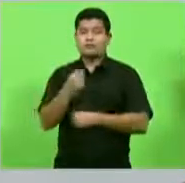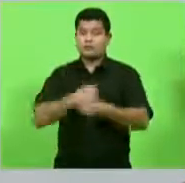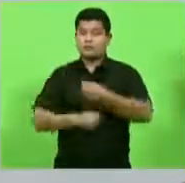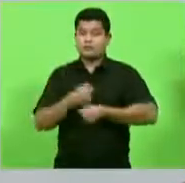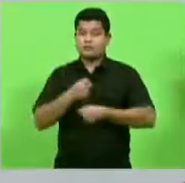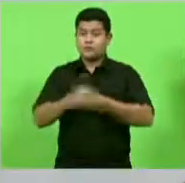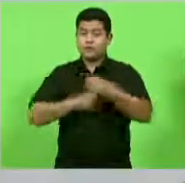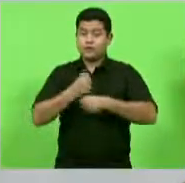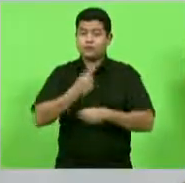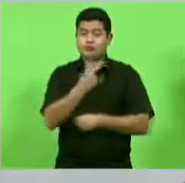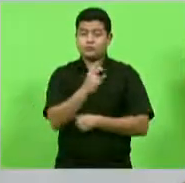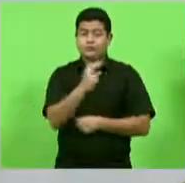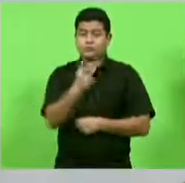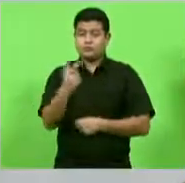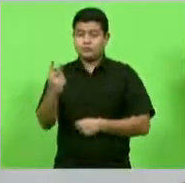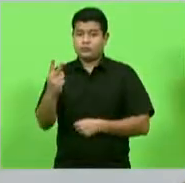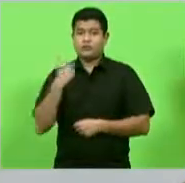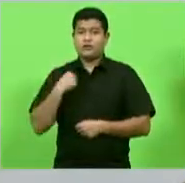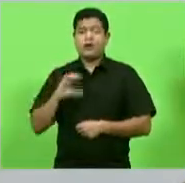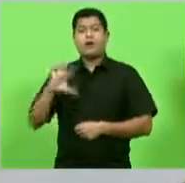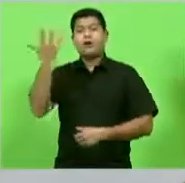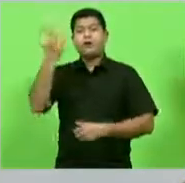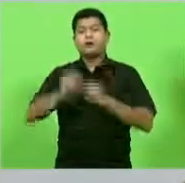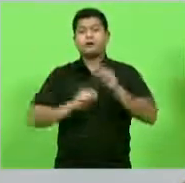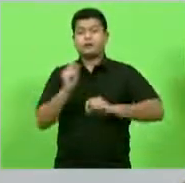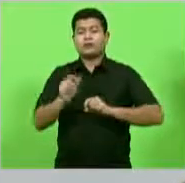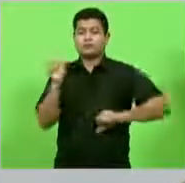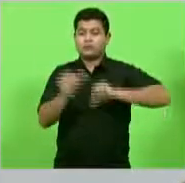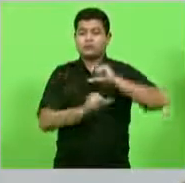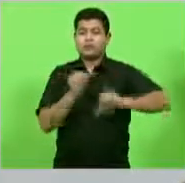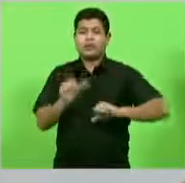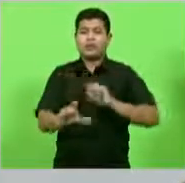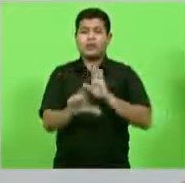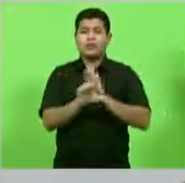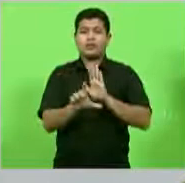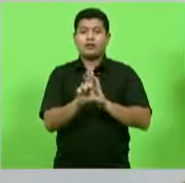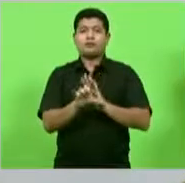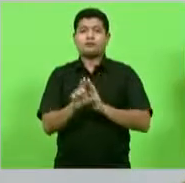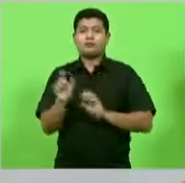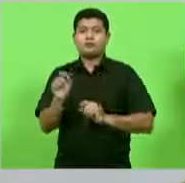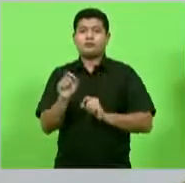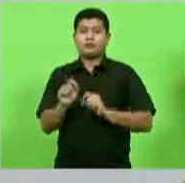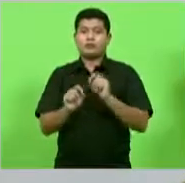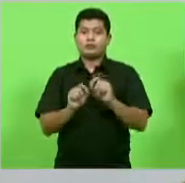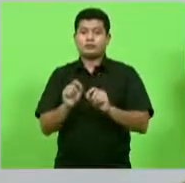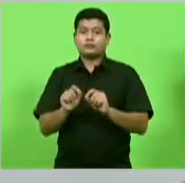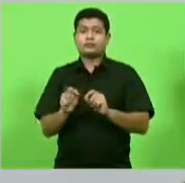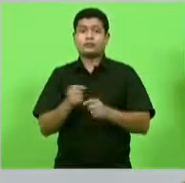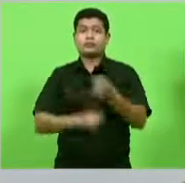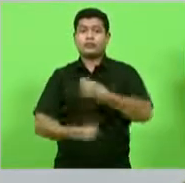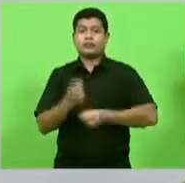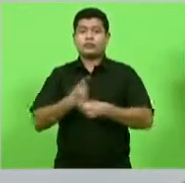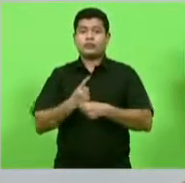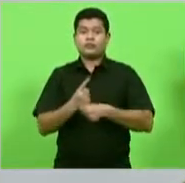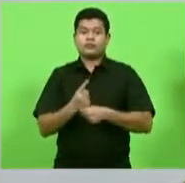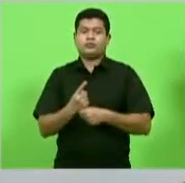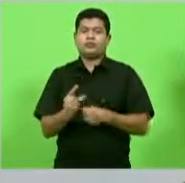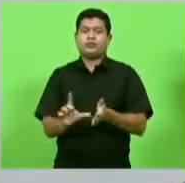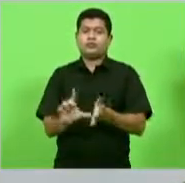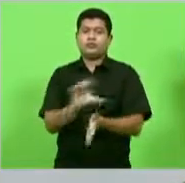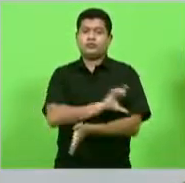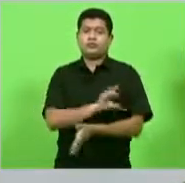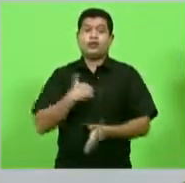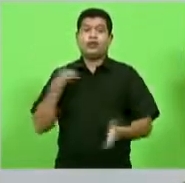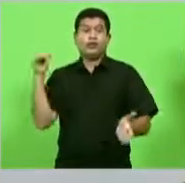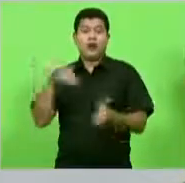o que acontece só pode ser alterada a lei das eleições um ano antes então agora em outubro até outubro